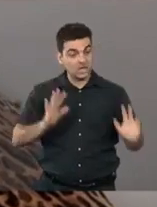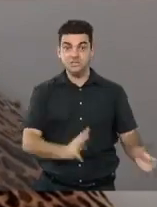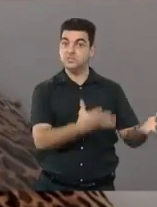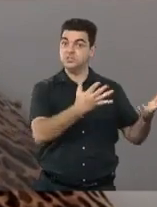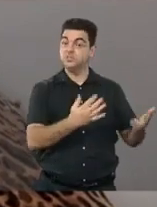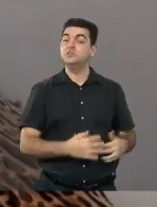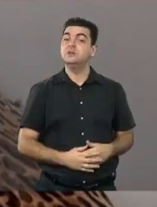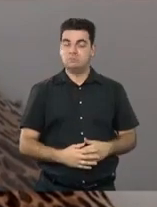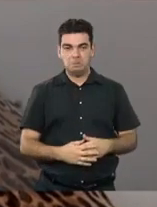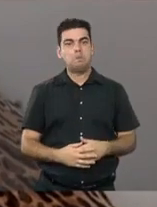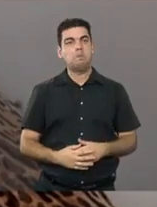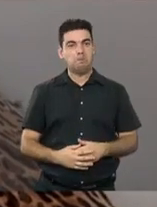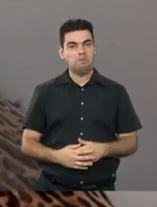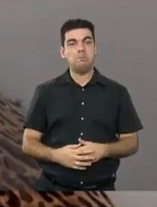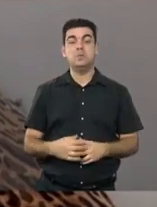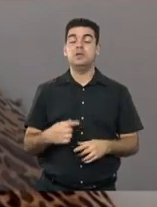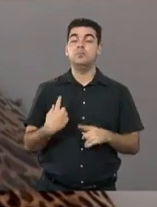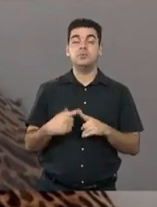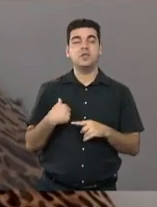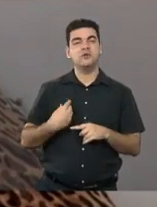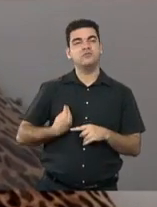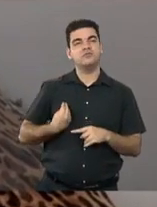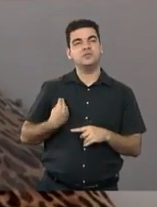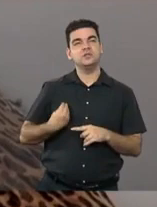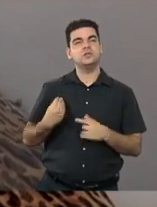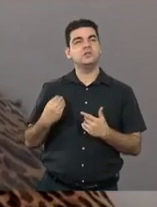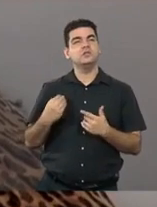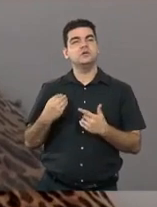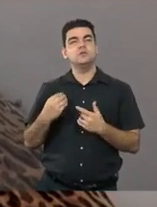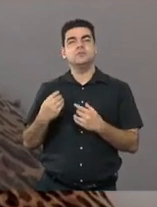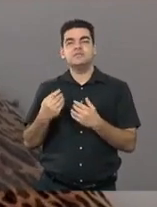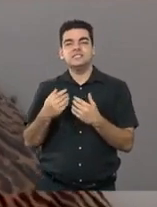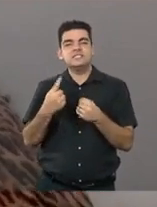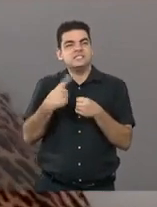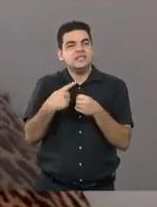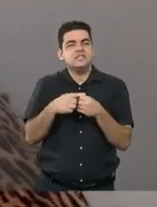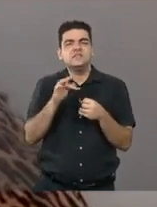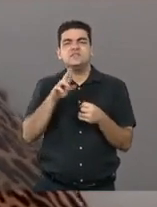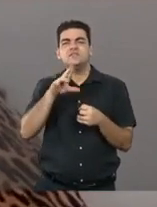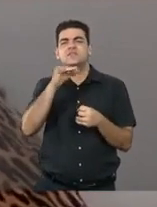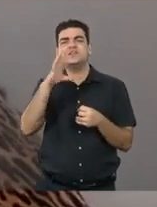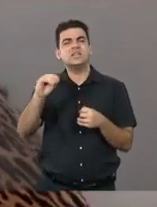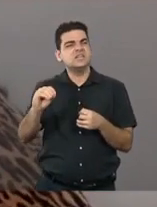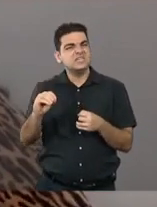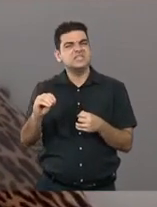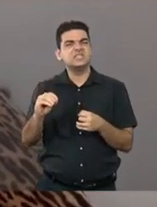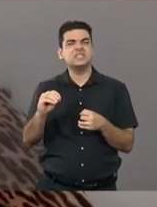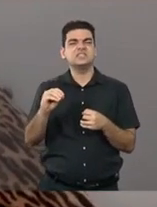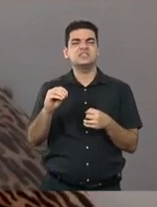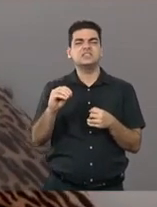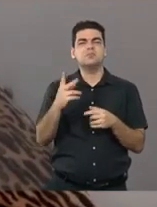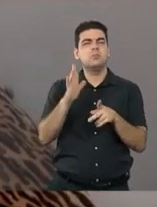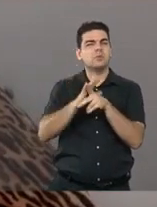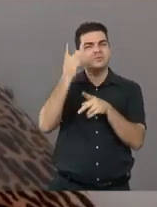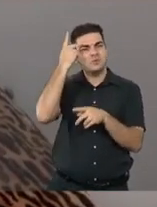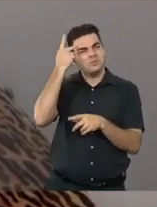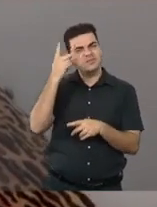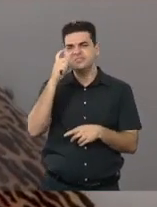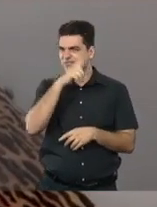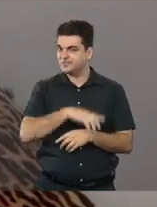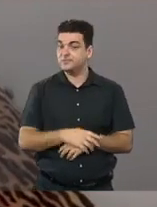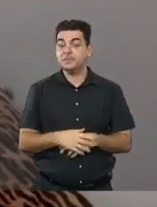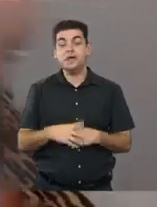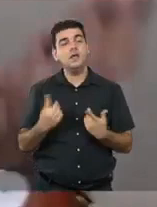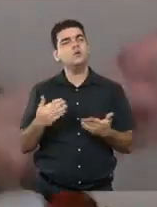o outro de propósito. gente vem do interior de Franca, né? Então, acho que isso foi. Mas, quando eu comecei mais no